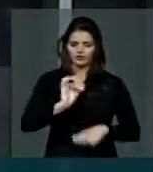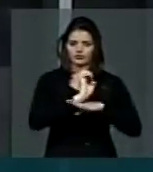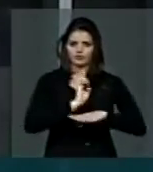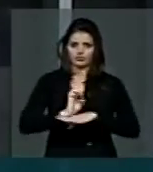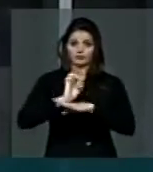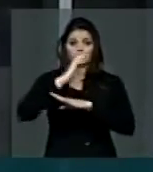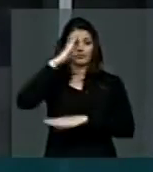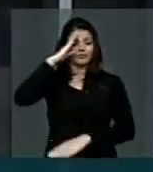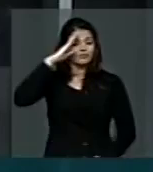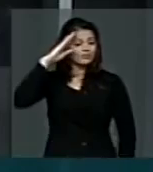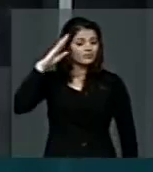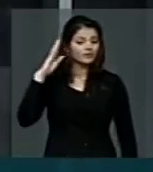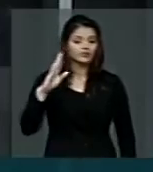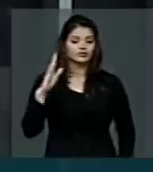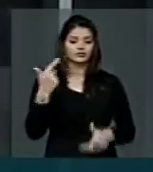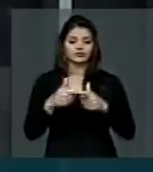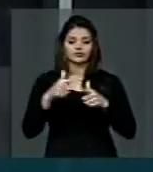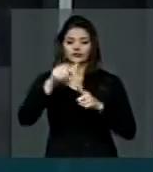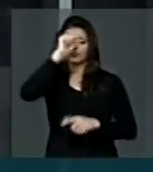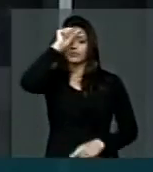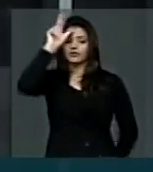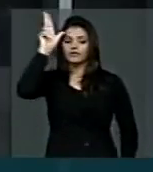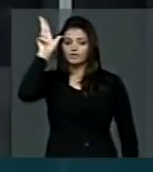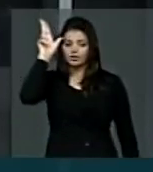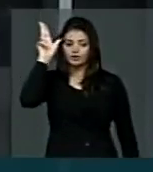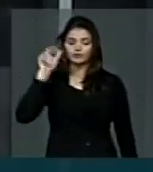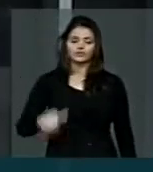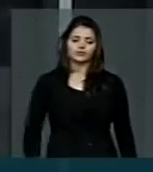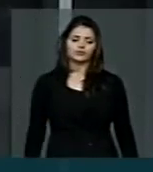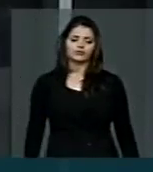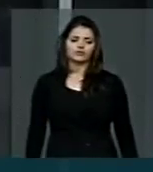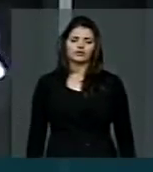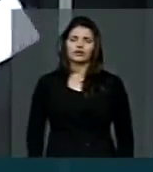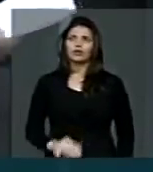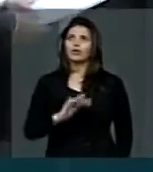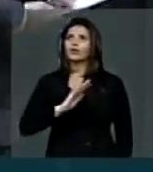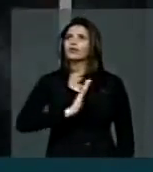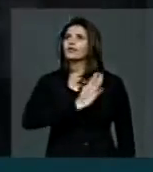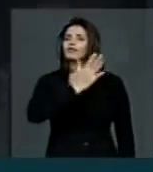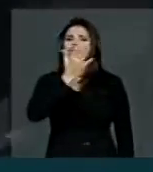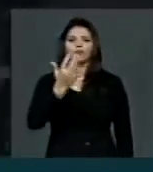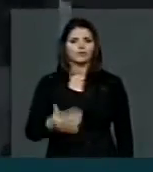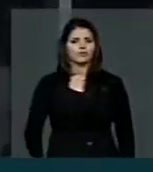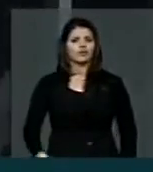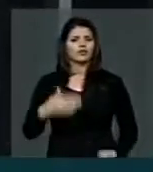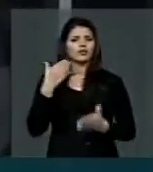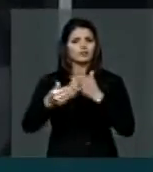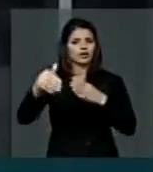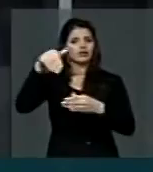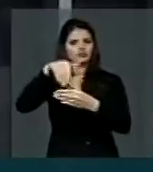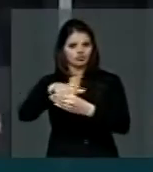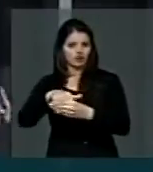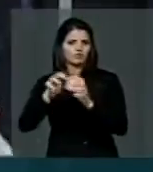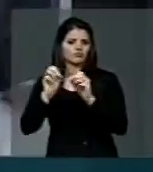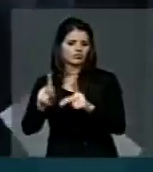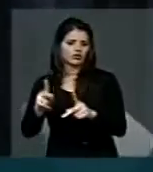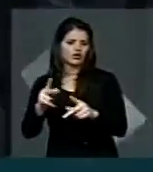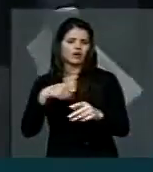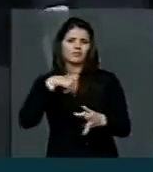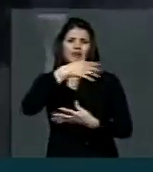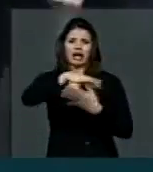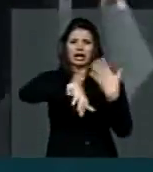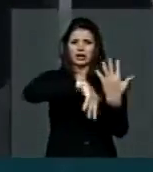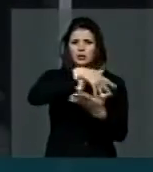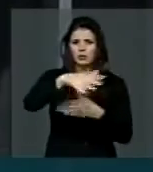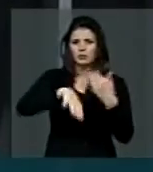principalmente os prefeitos deputados ainda é um desastre eles perdem a eleição abagunçam